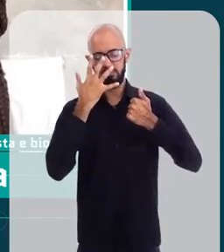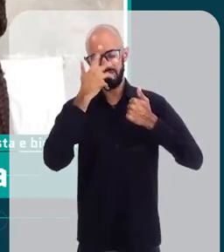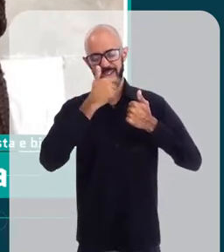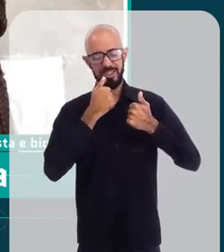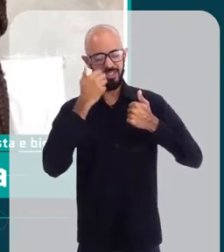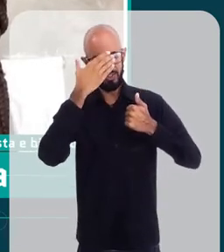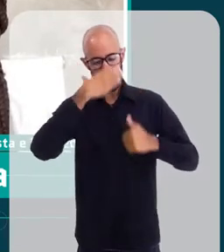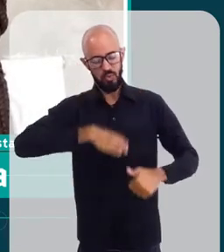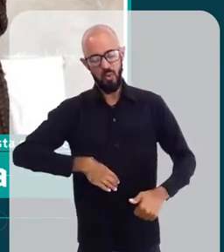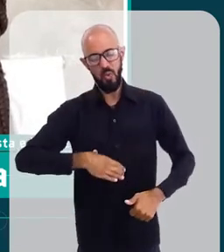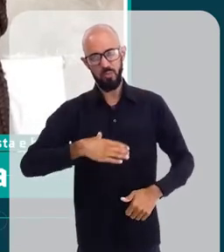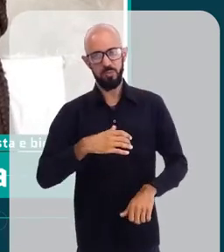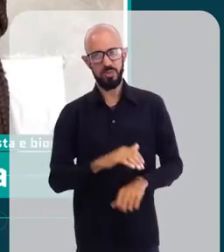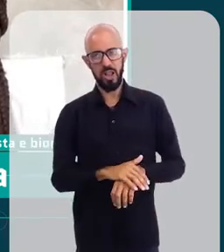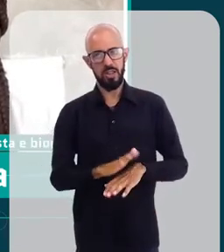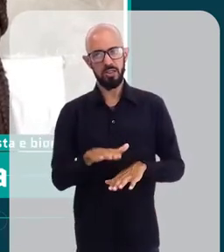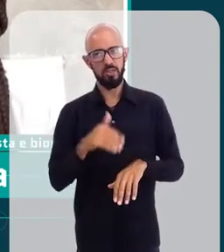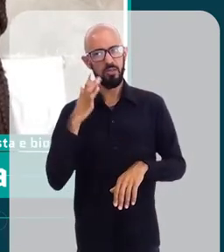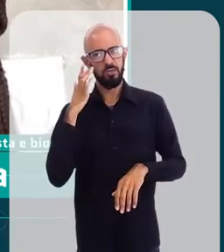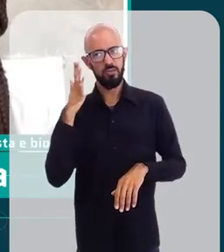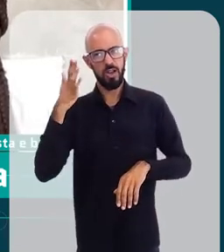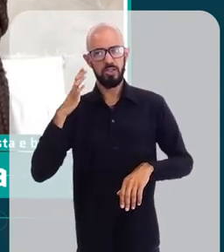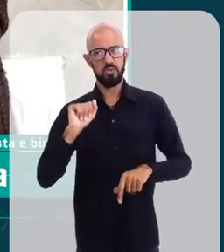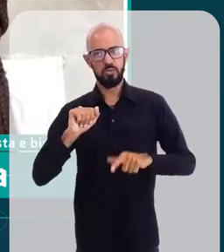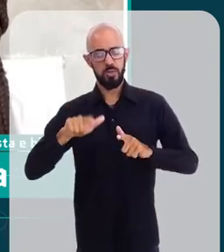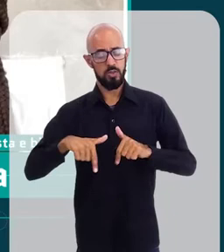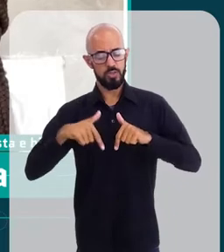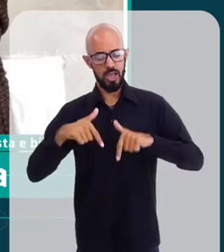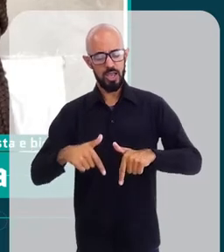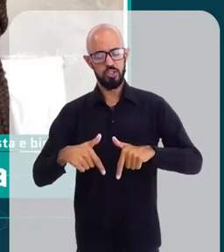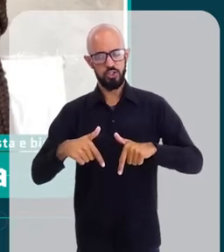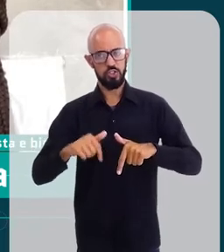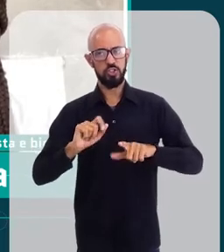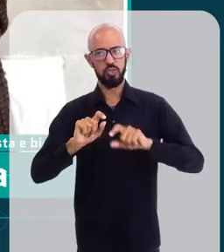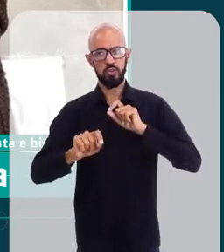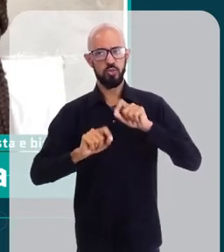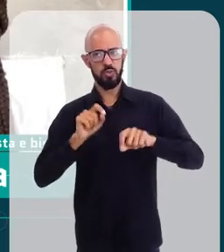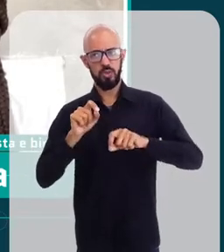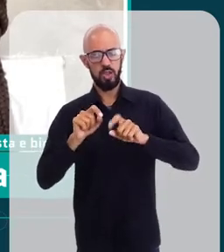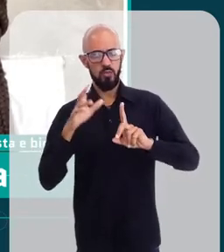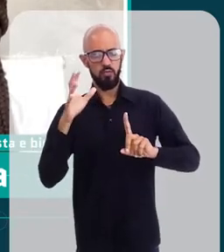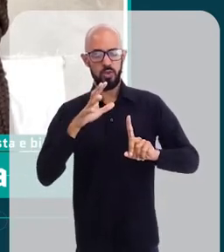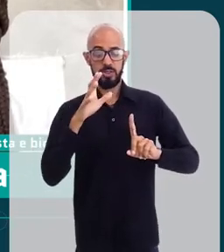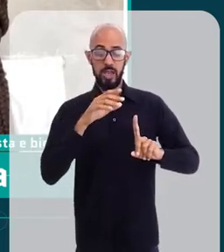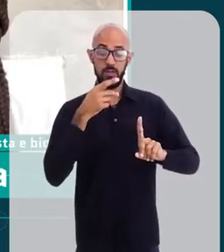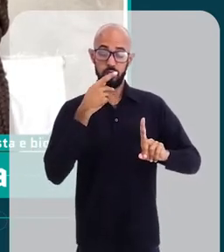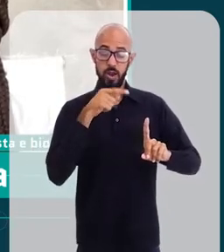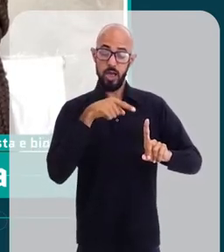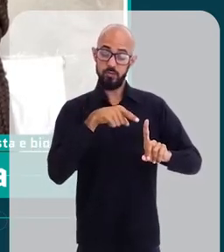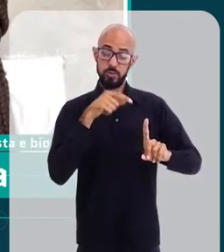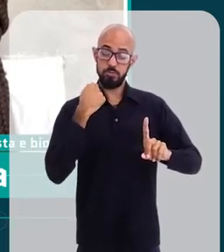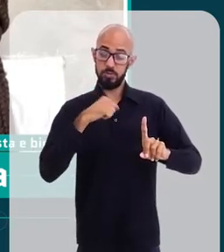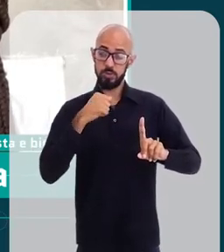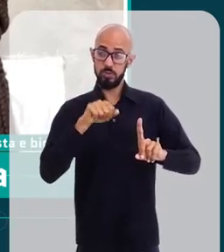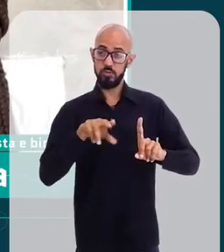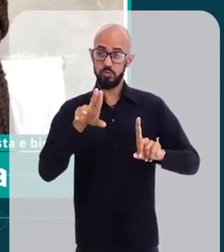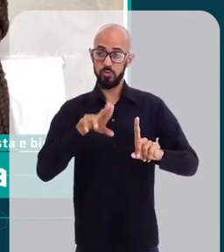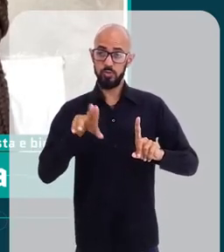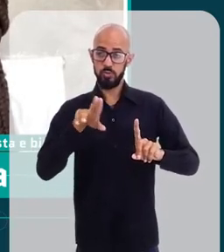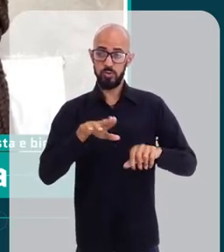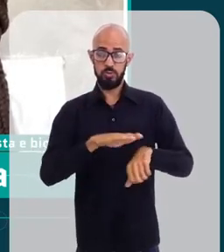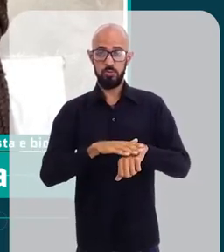estética. Então, é muito mais fácil para a sua atuação colocar na mente dele que ele tem que